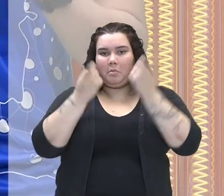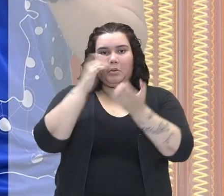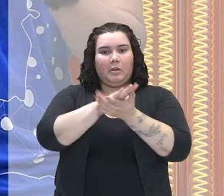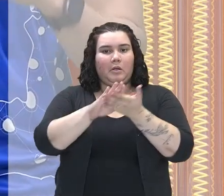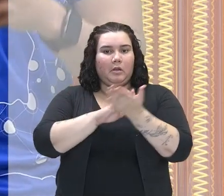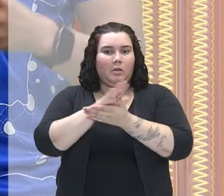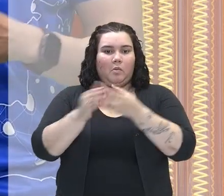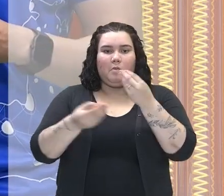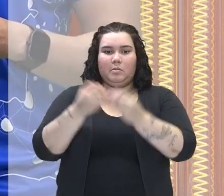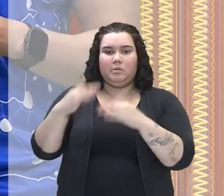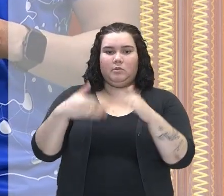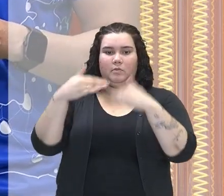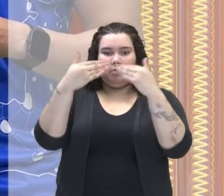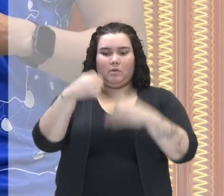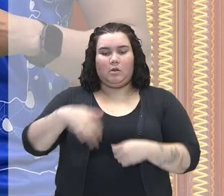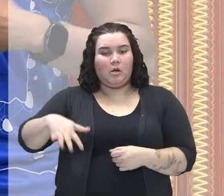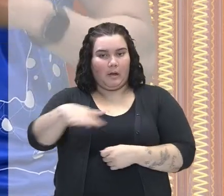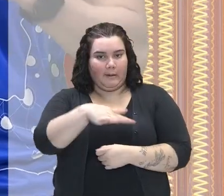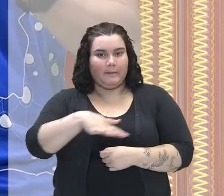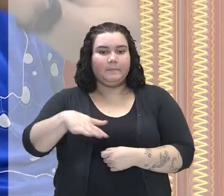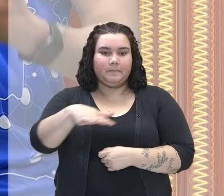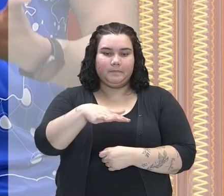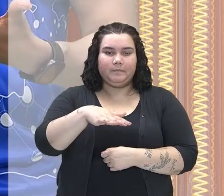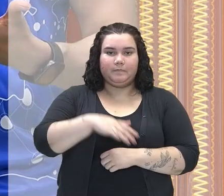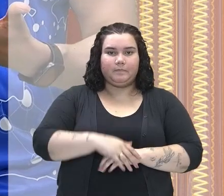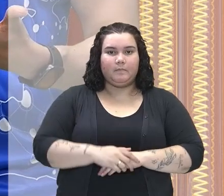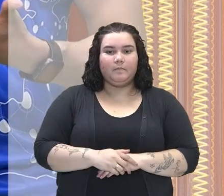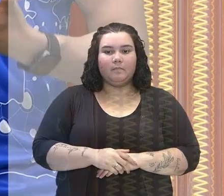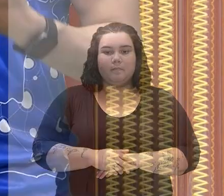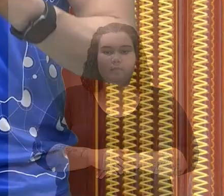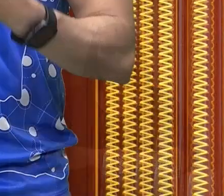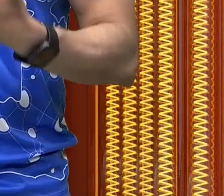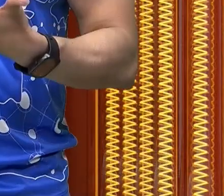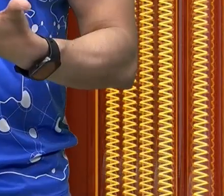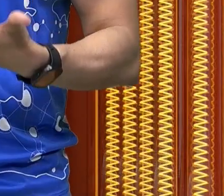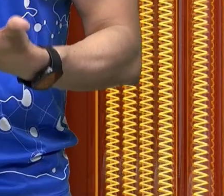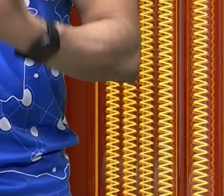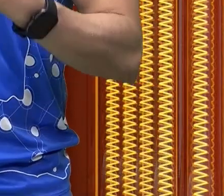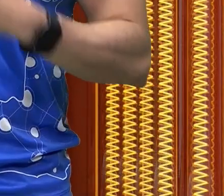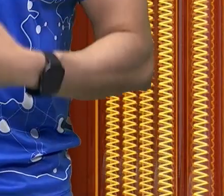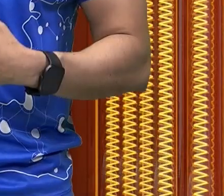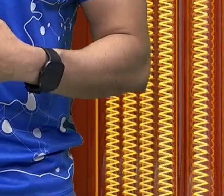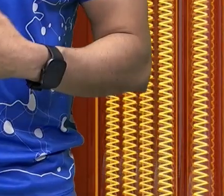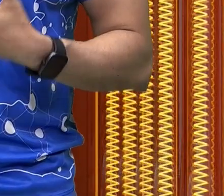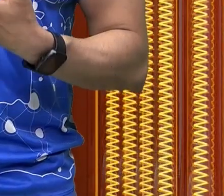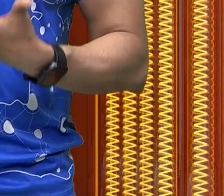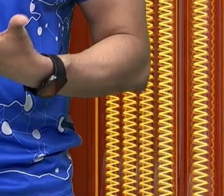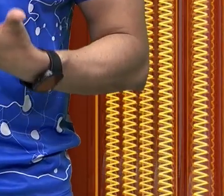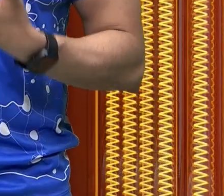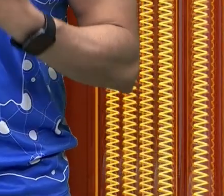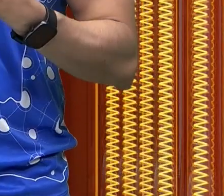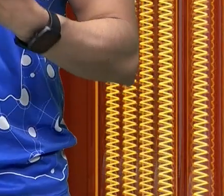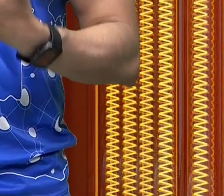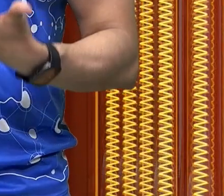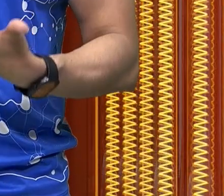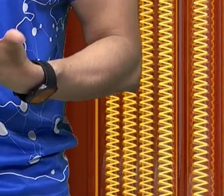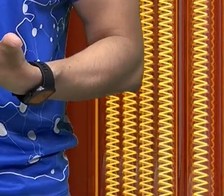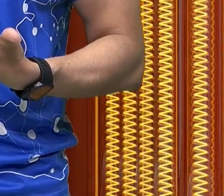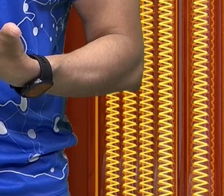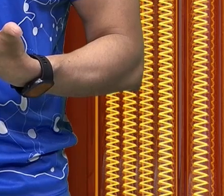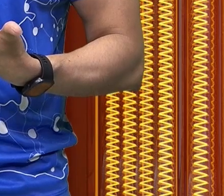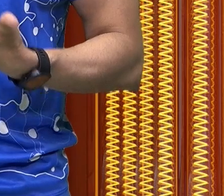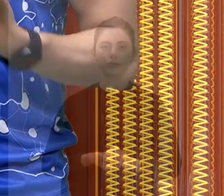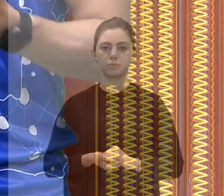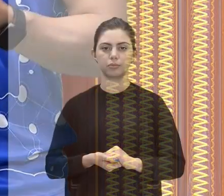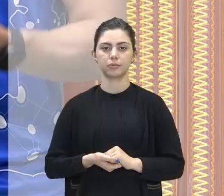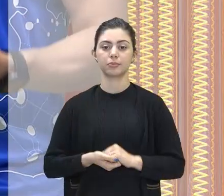com o desenvolvimento dessa região. E as consequências disso se fazem presentes até hoje nos países que sofreram esse processo